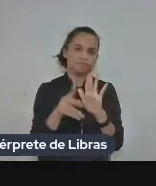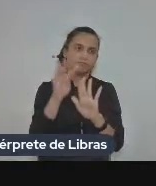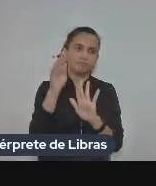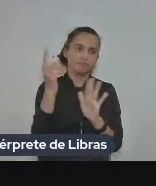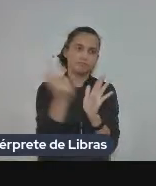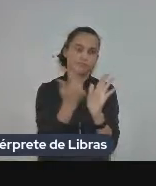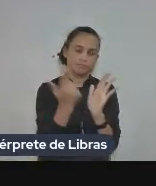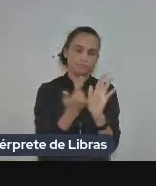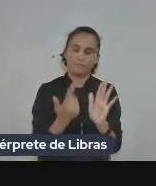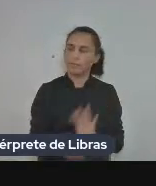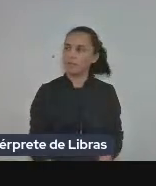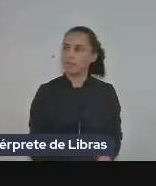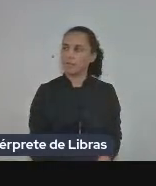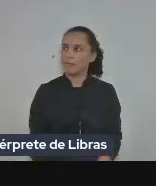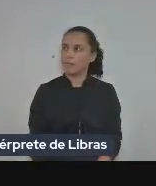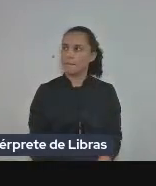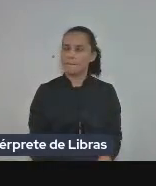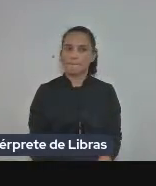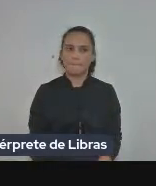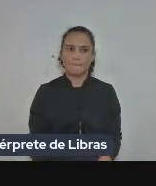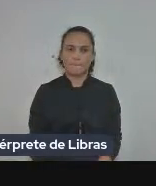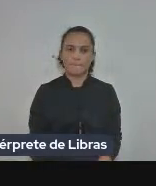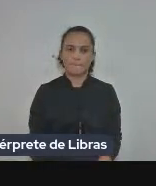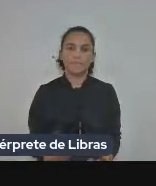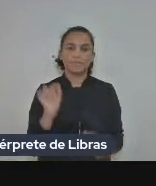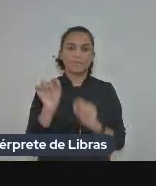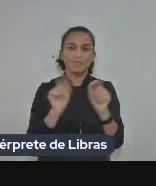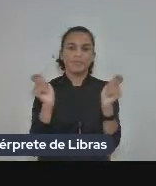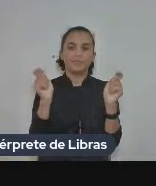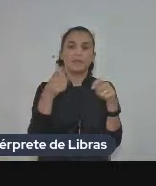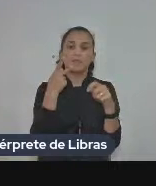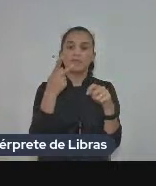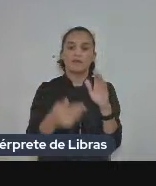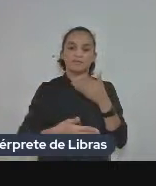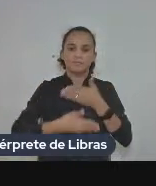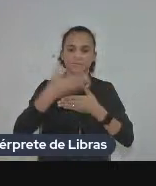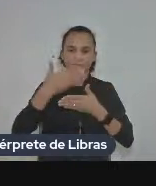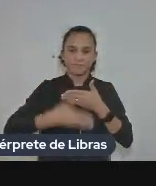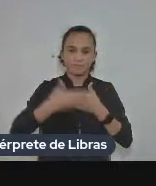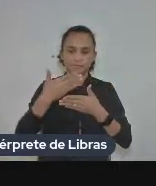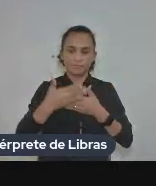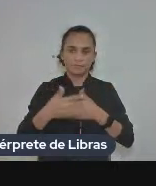e o que mais podemos dizer sobre a capa